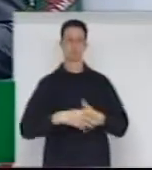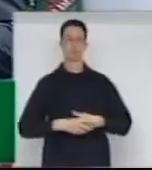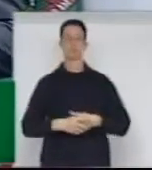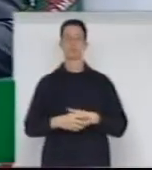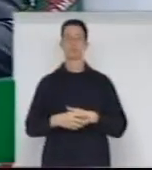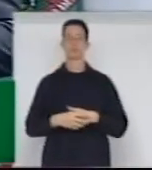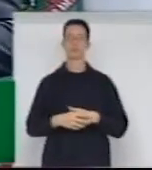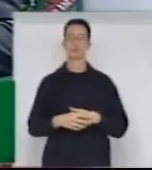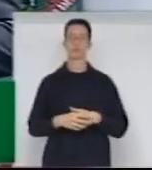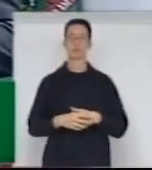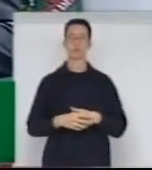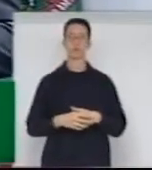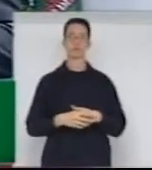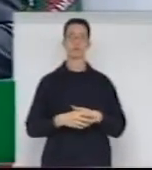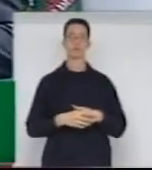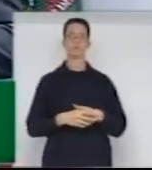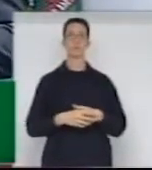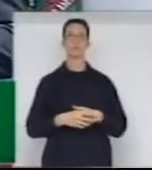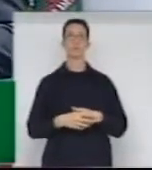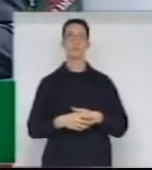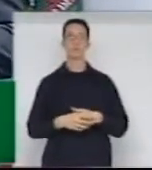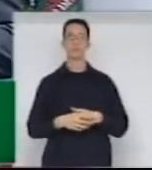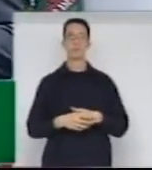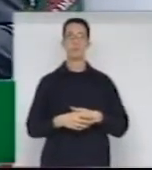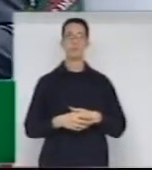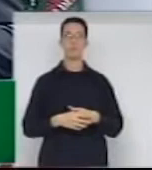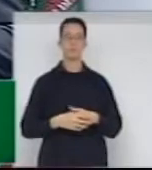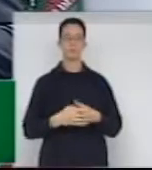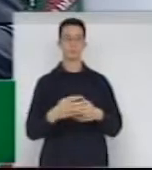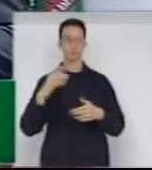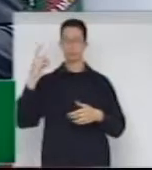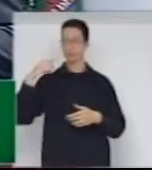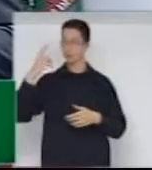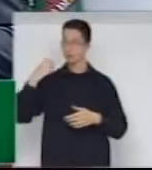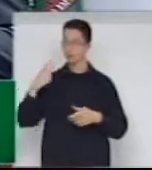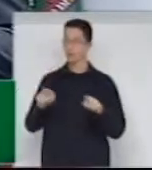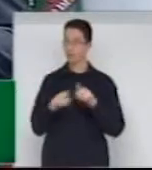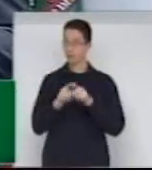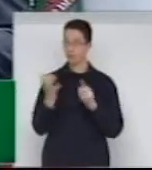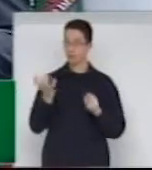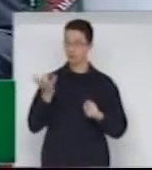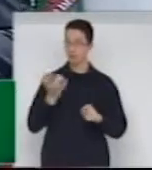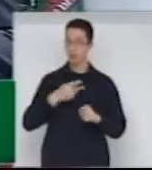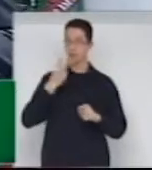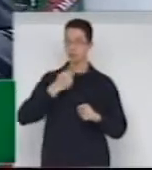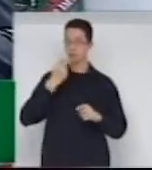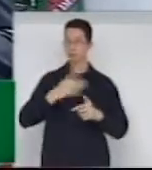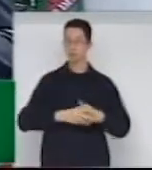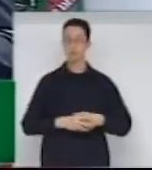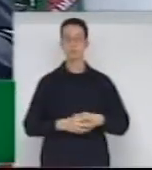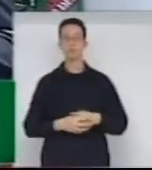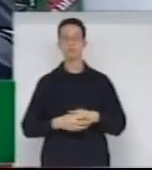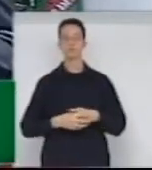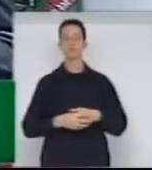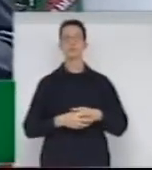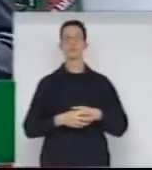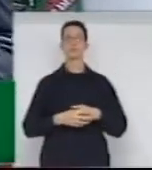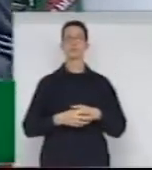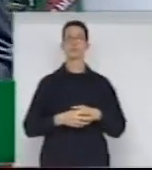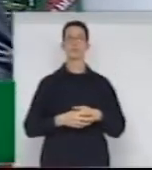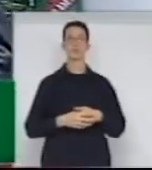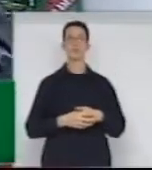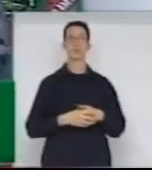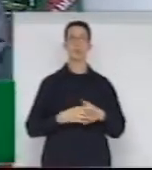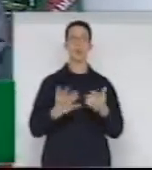Deputado Maurício Scudillac, também gostaria de falar, se a vossa excelência quiser falar, deputado. Agora, eu entendo que nós precisamos